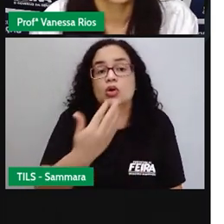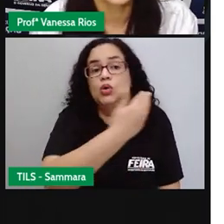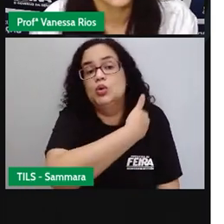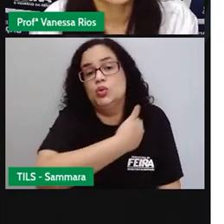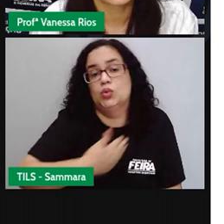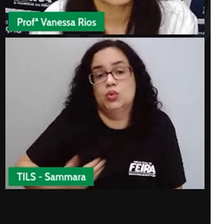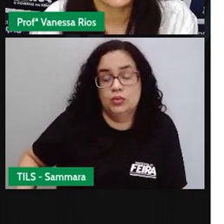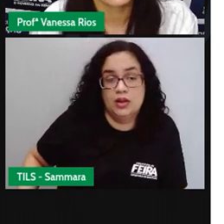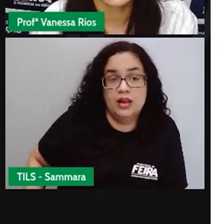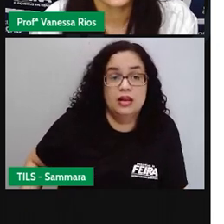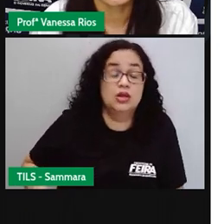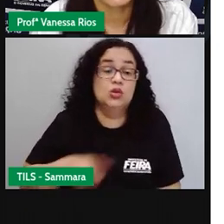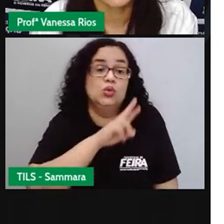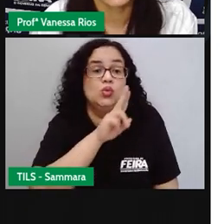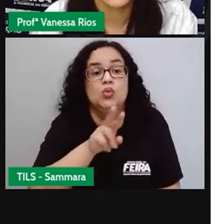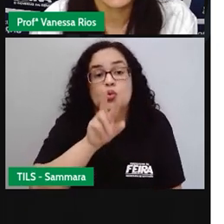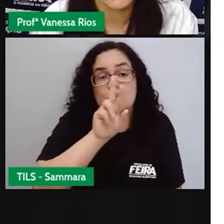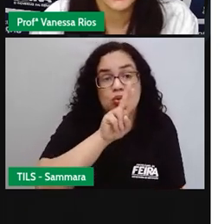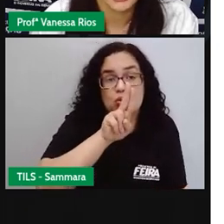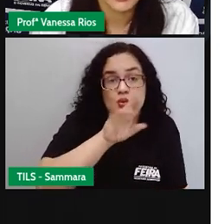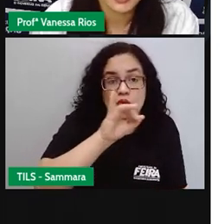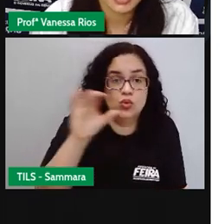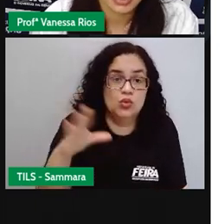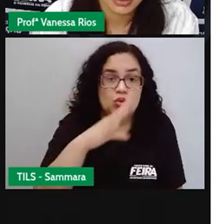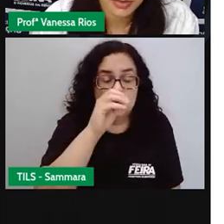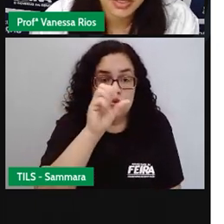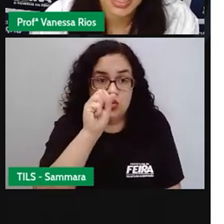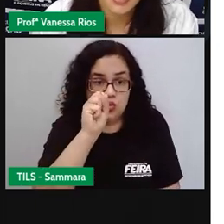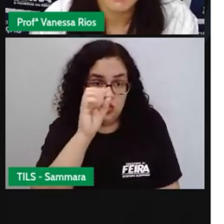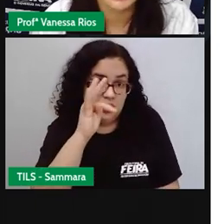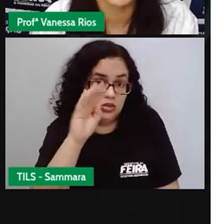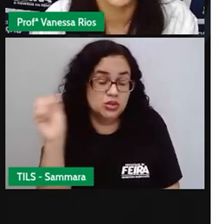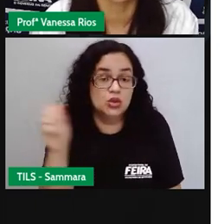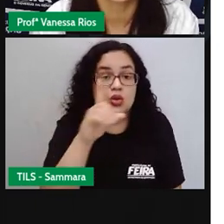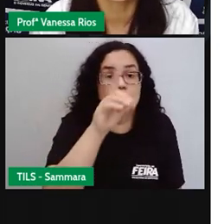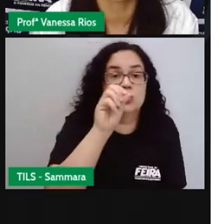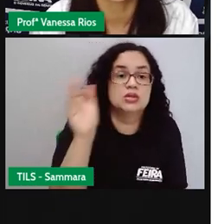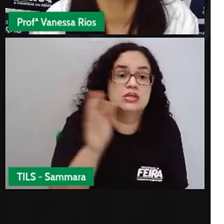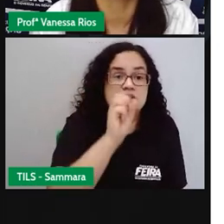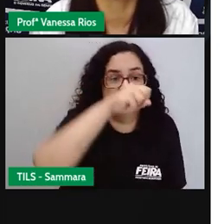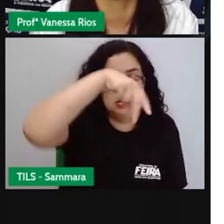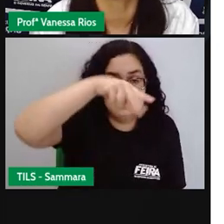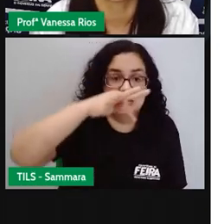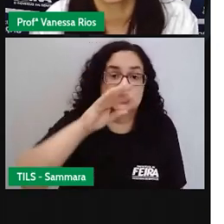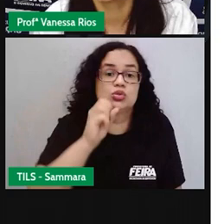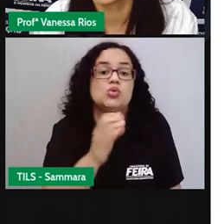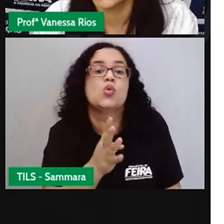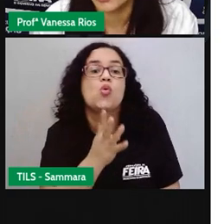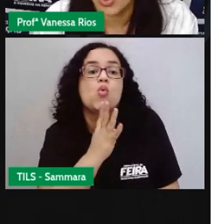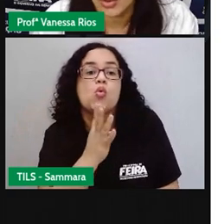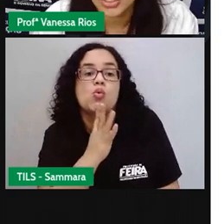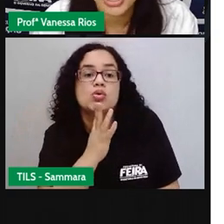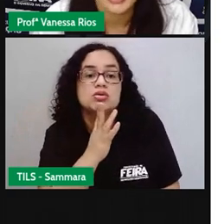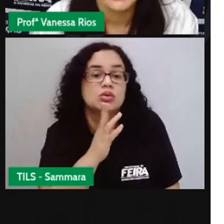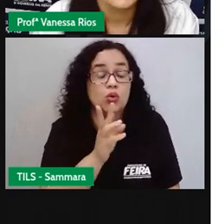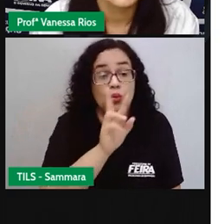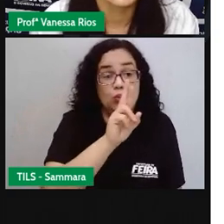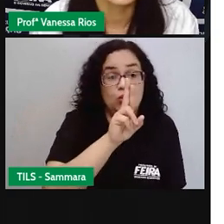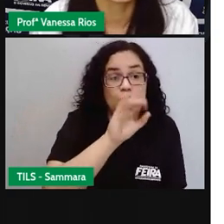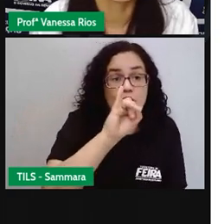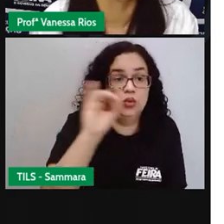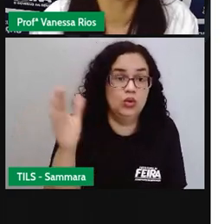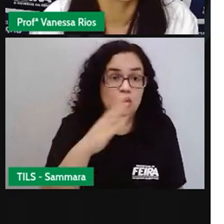governador do estado da Bahia se chama Rui Costa dos Santos, né, mais popularmente é conhecido só como Rui Costa,